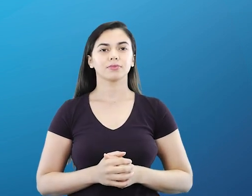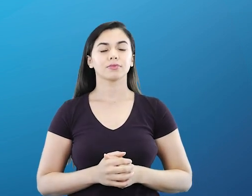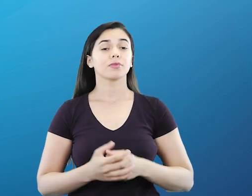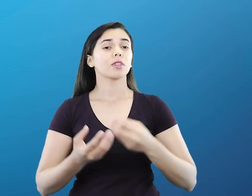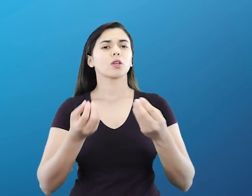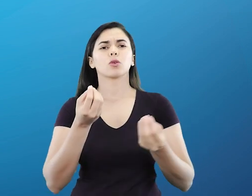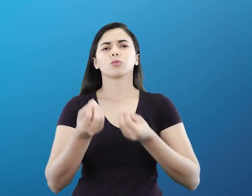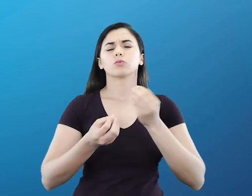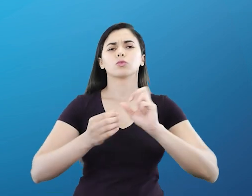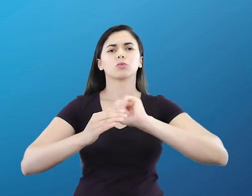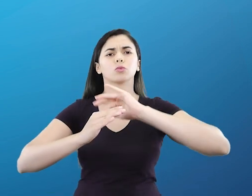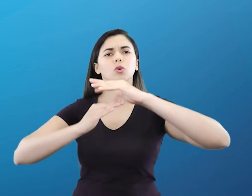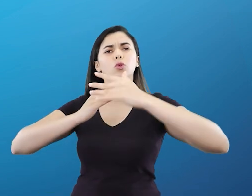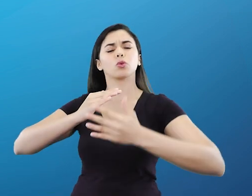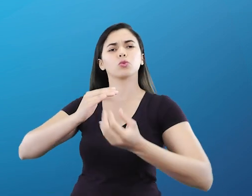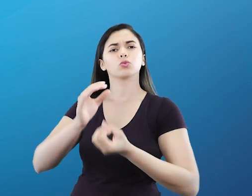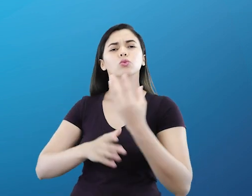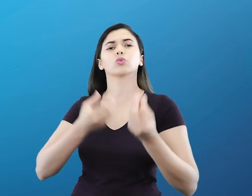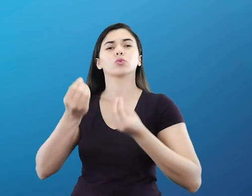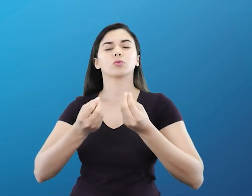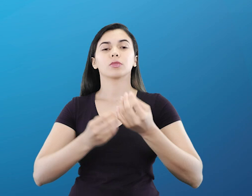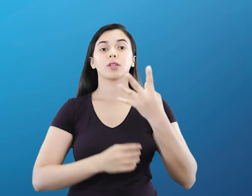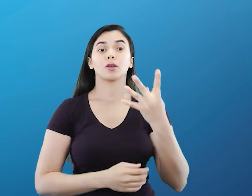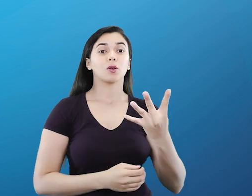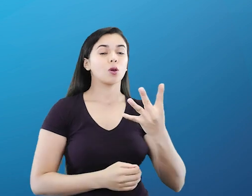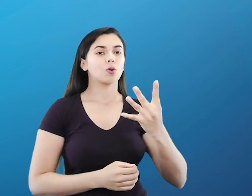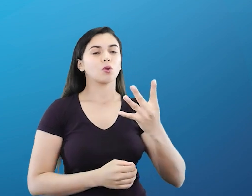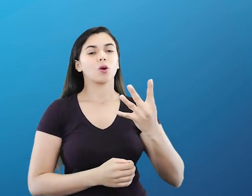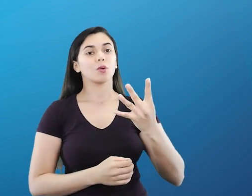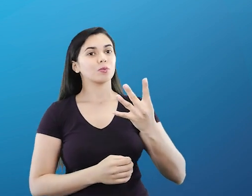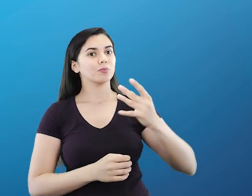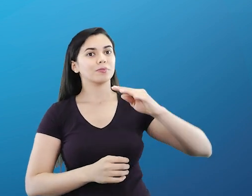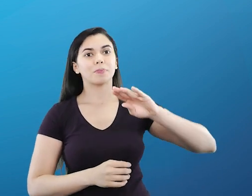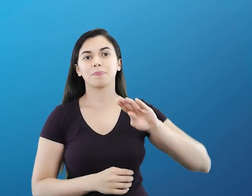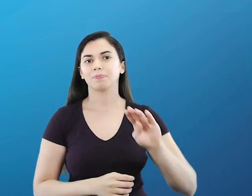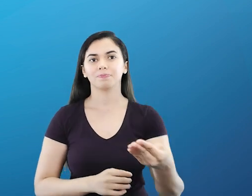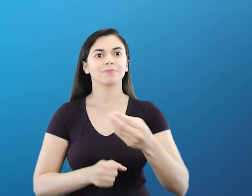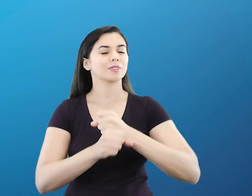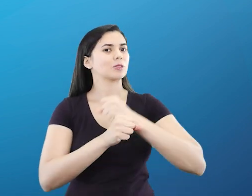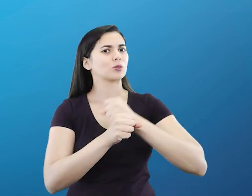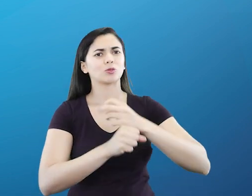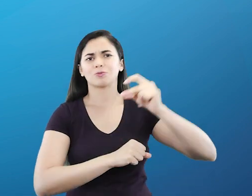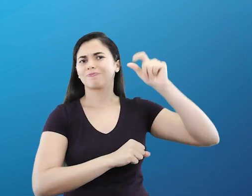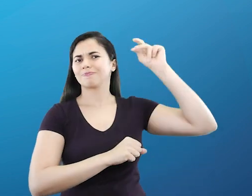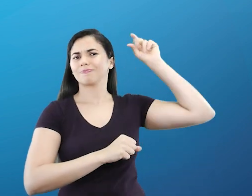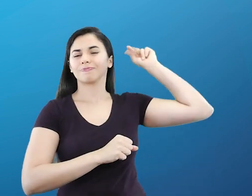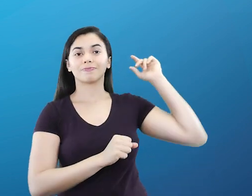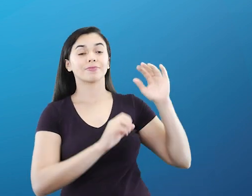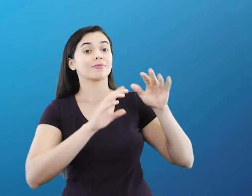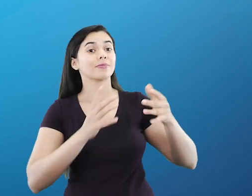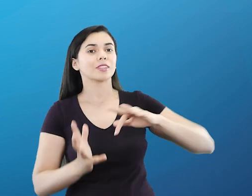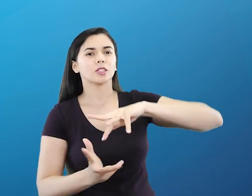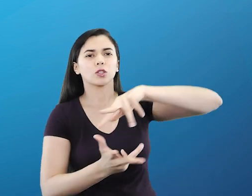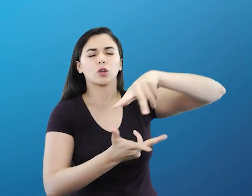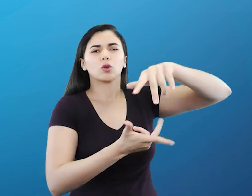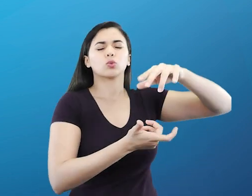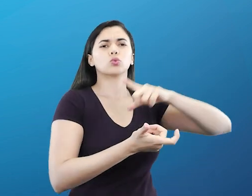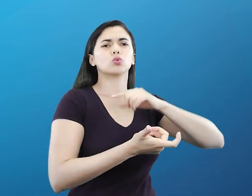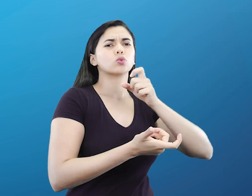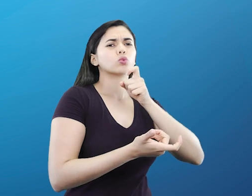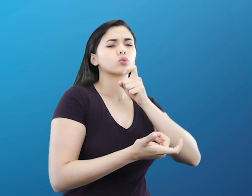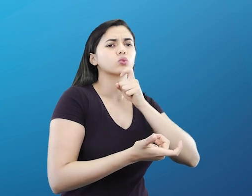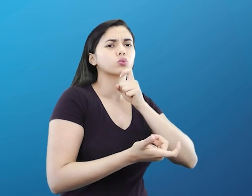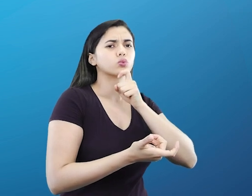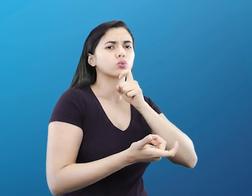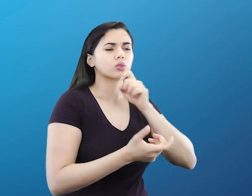Como que a atmosfera foi formada? Há quatro vírgula bilhões de anos atrás, a terra passou por um evento de resfriamento